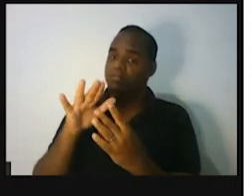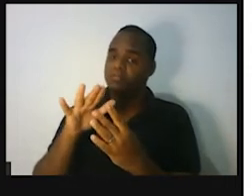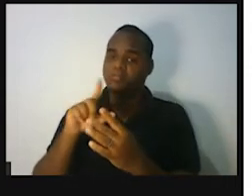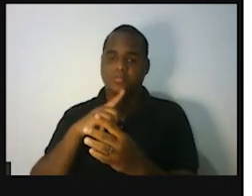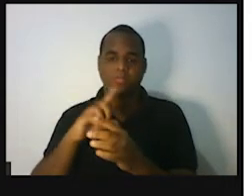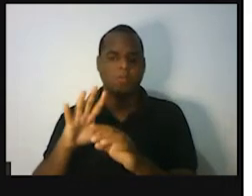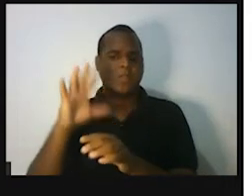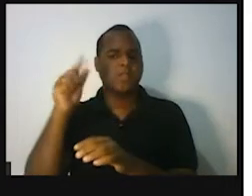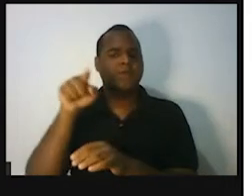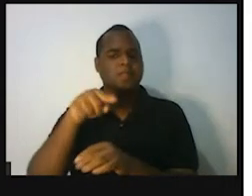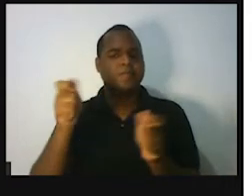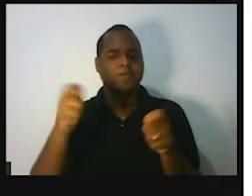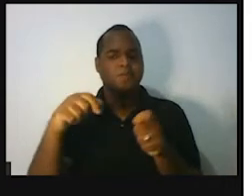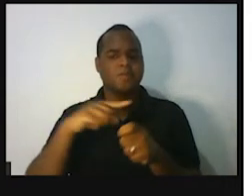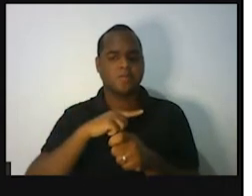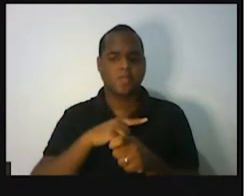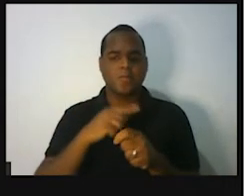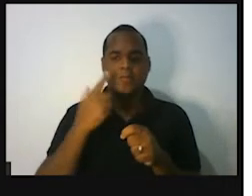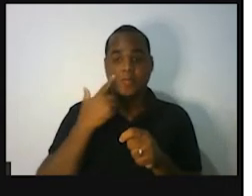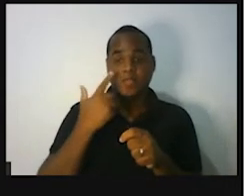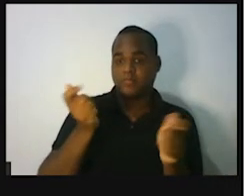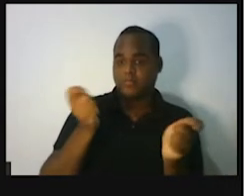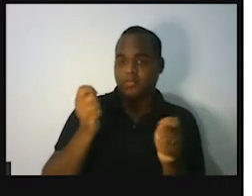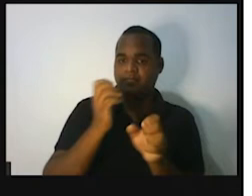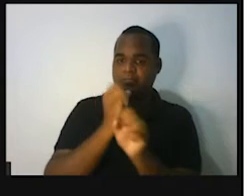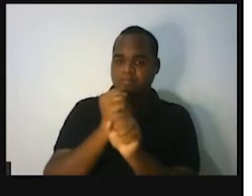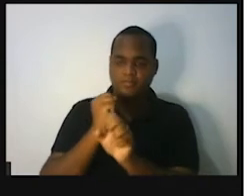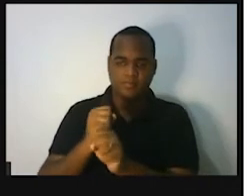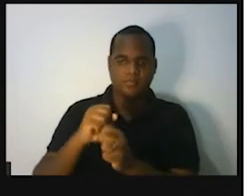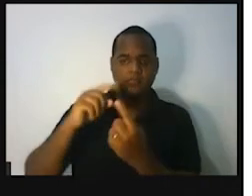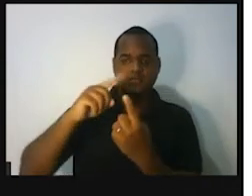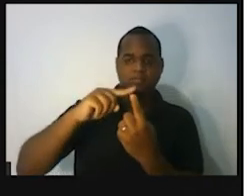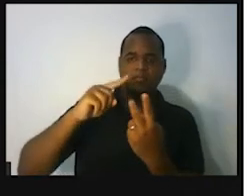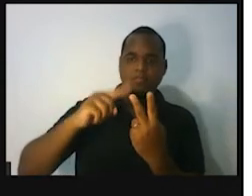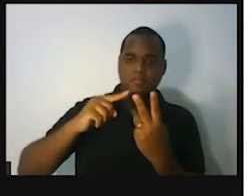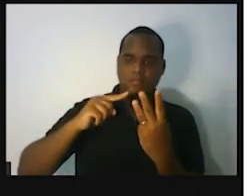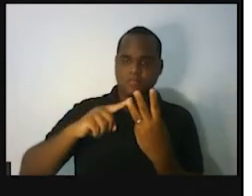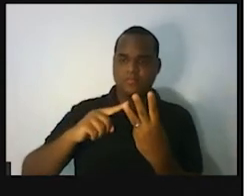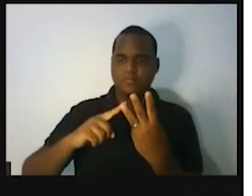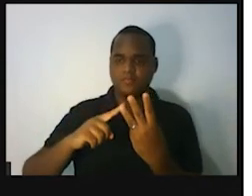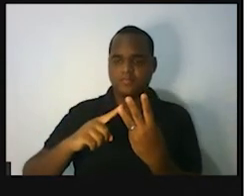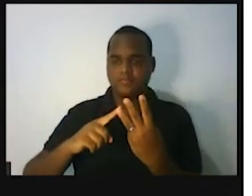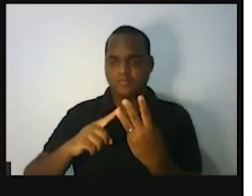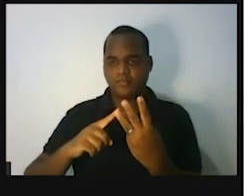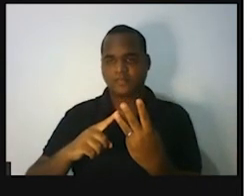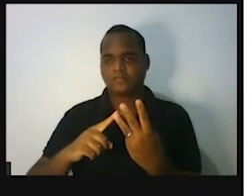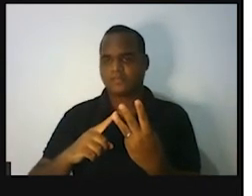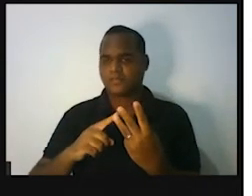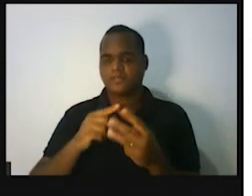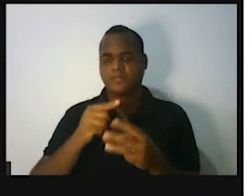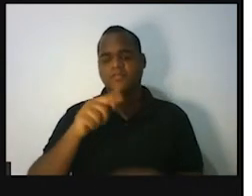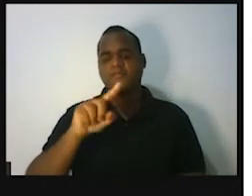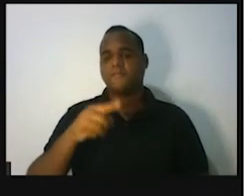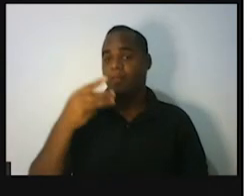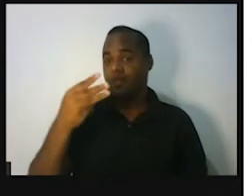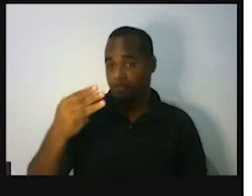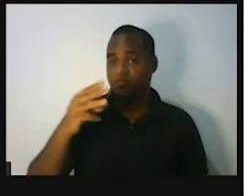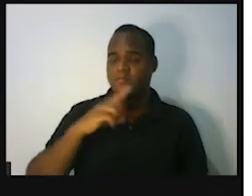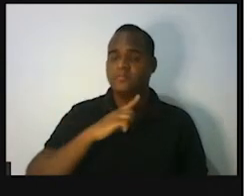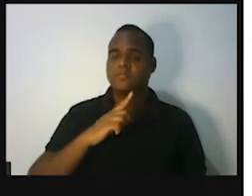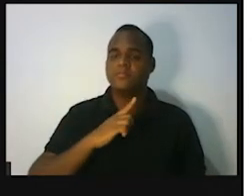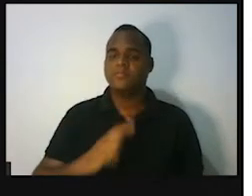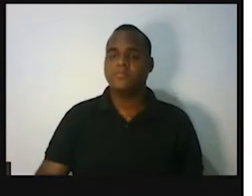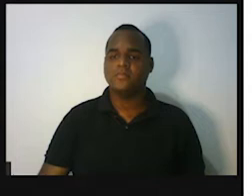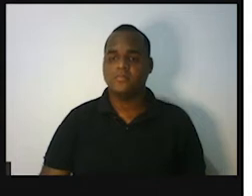tivesse tirado, conquistado, mais ou menos em cada unidade, 7,3. Tá? Então,